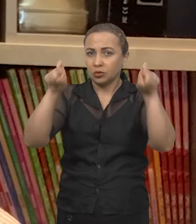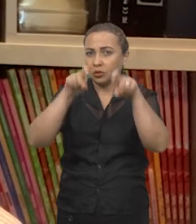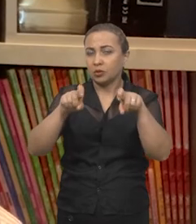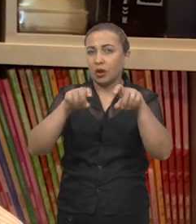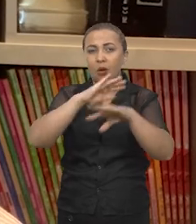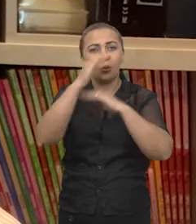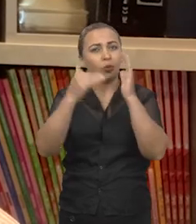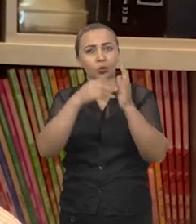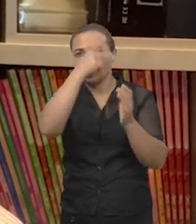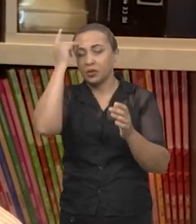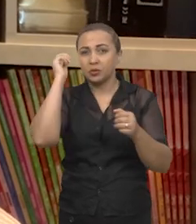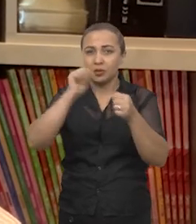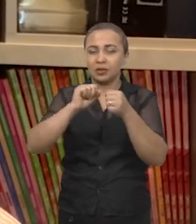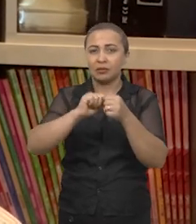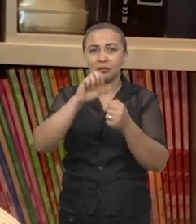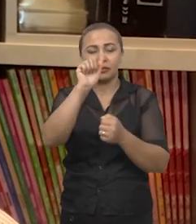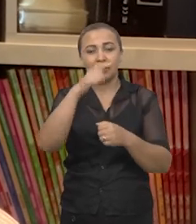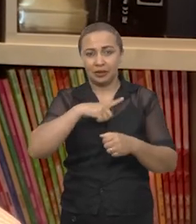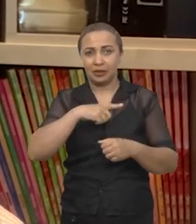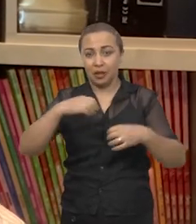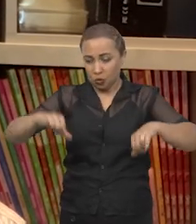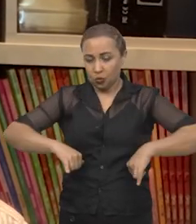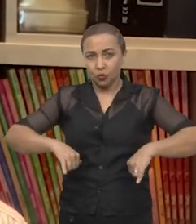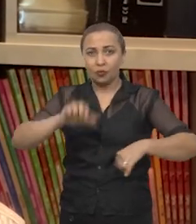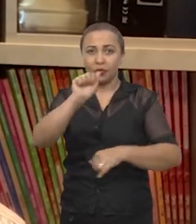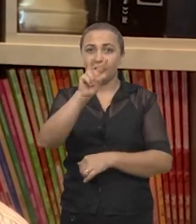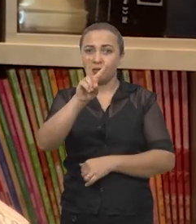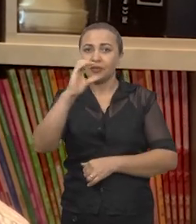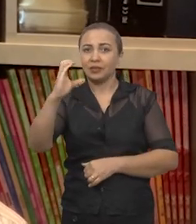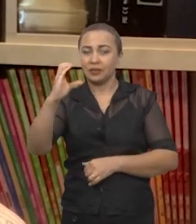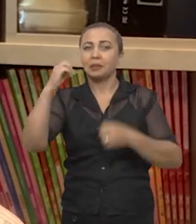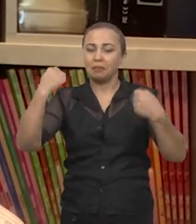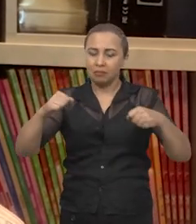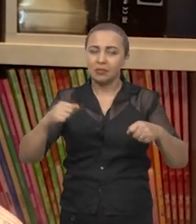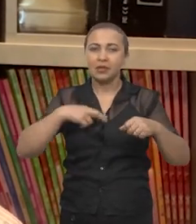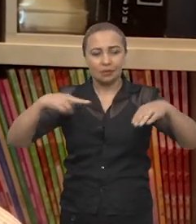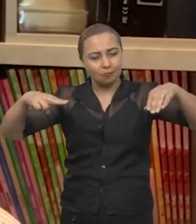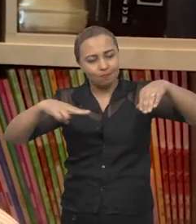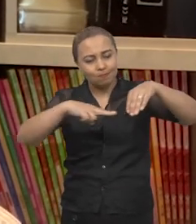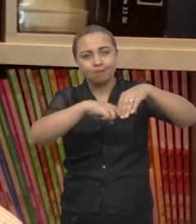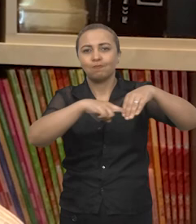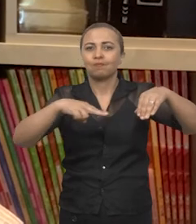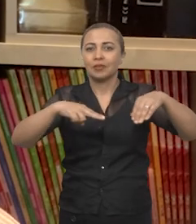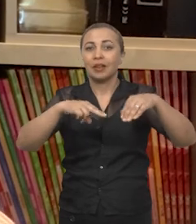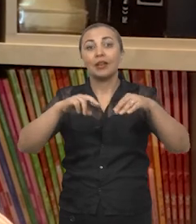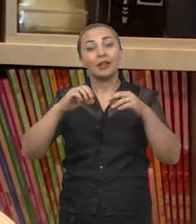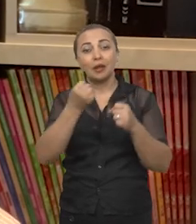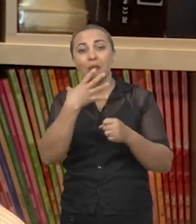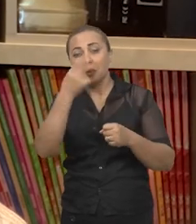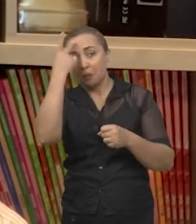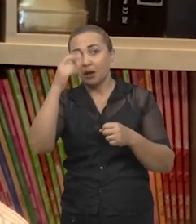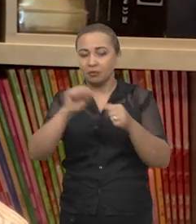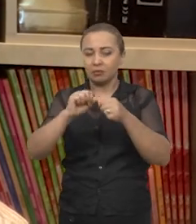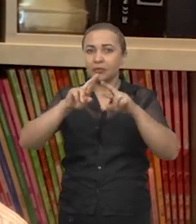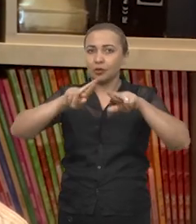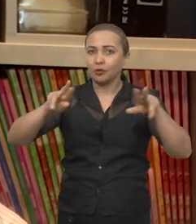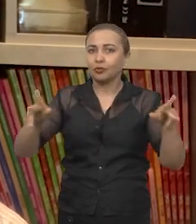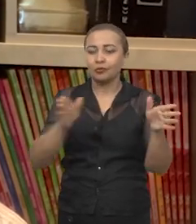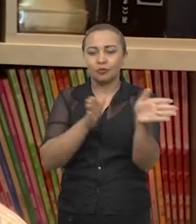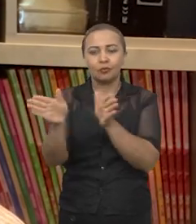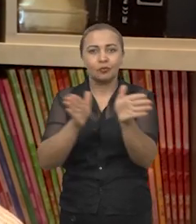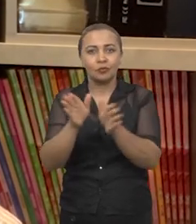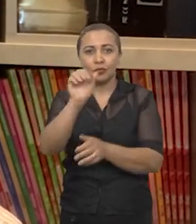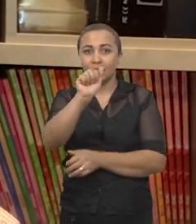pacientes que tem um quadro de AVC agudo deve ser feito e basicamente serve para fazer a diferença entre